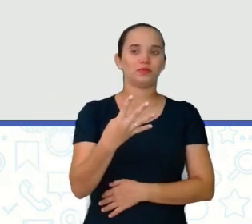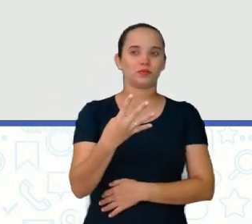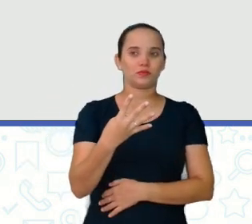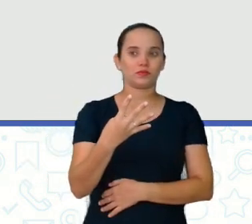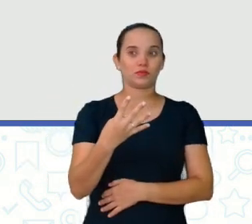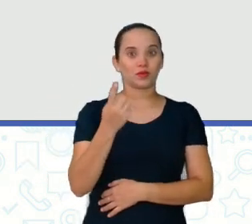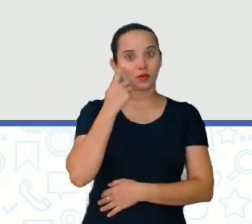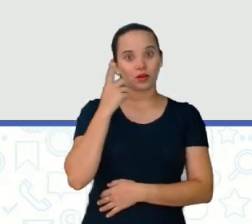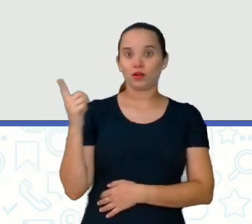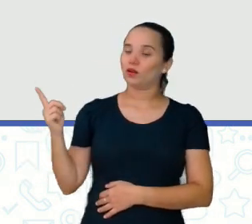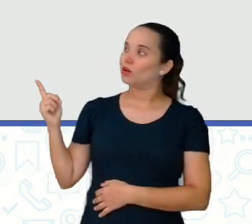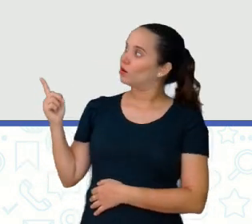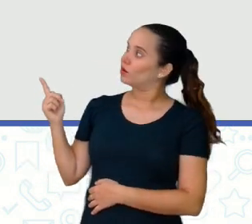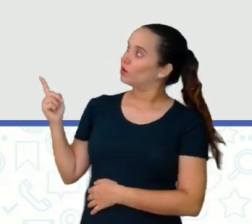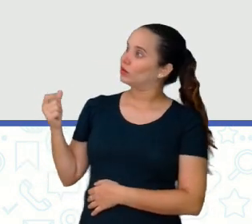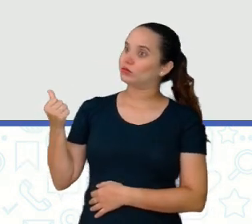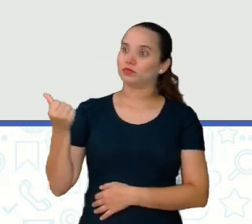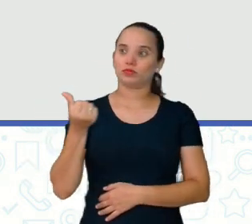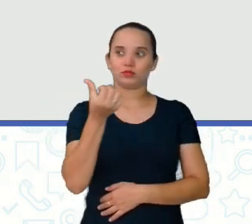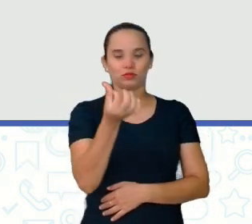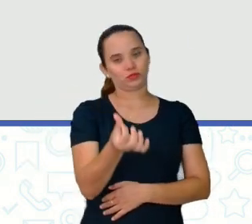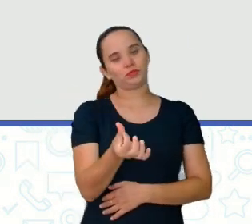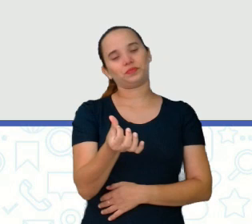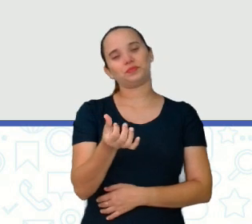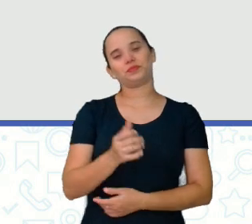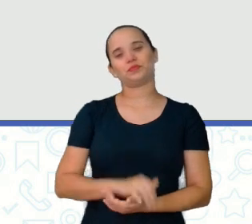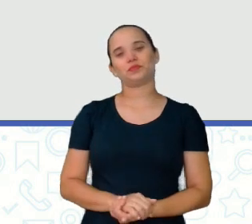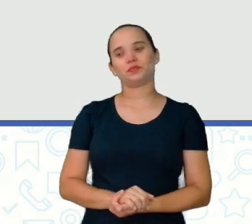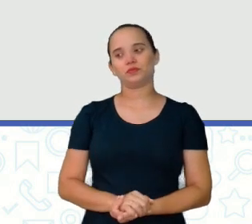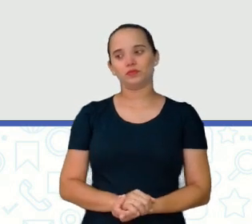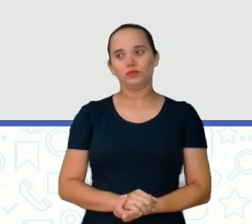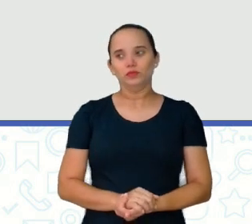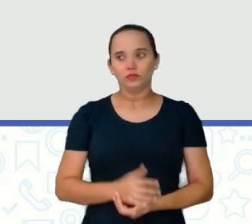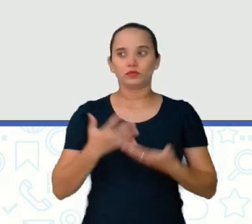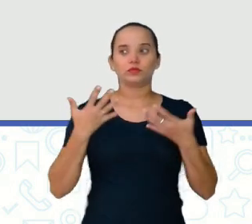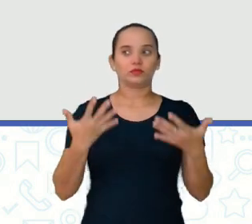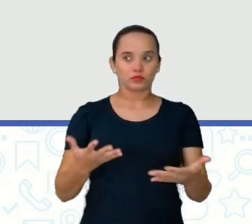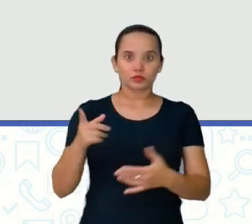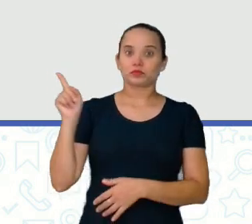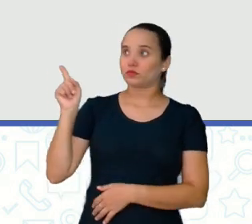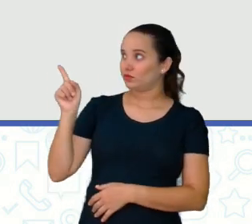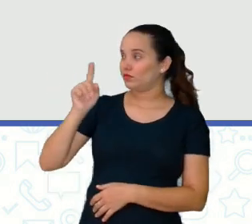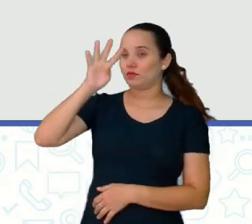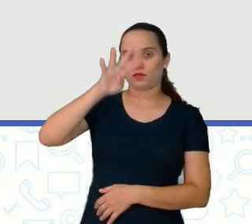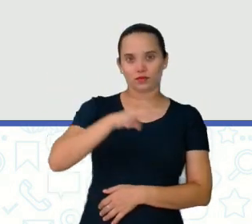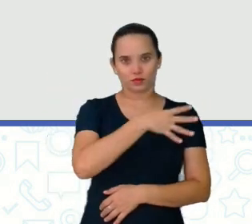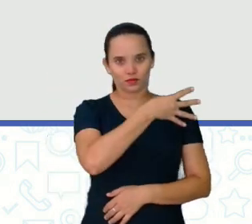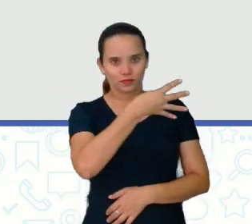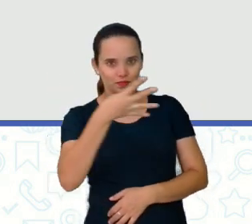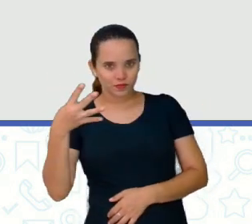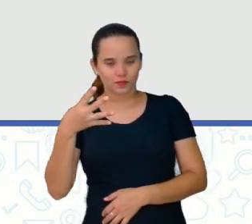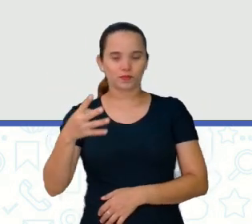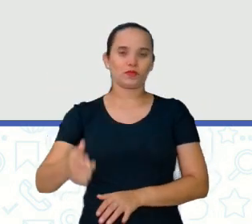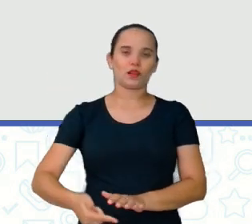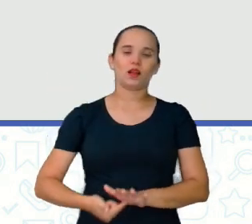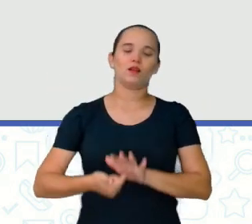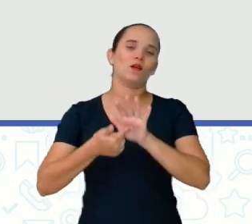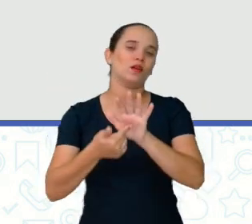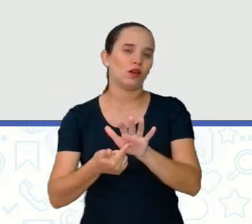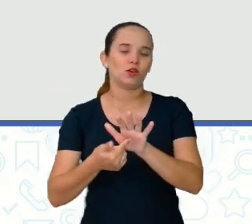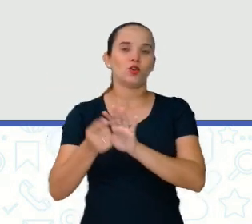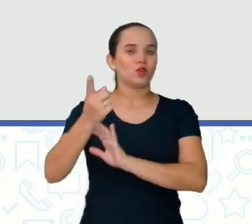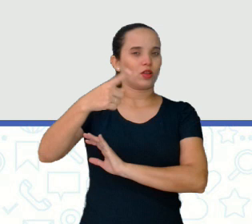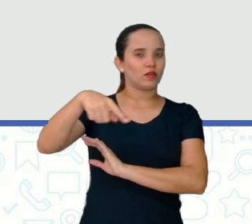Olha quanto dá. 16. Então, esta tabela é uma tabela que permite que você